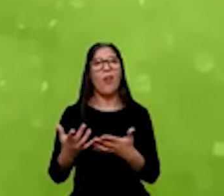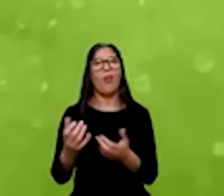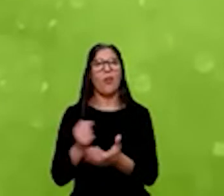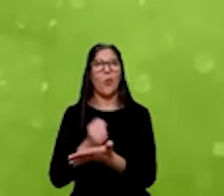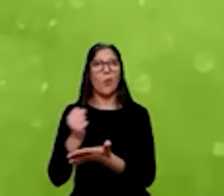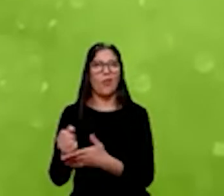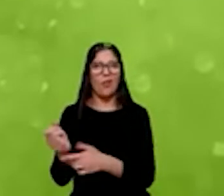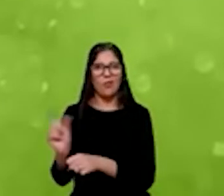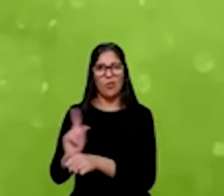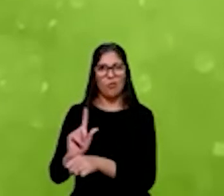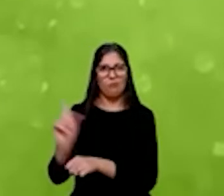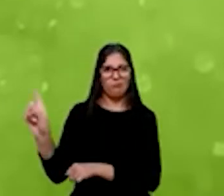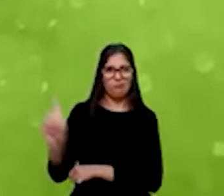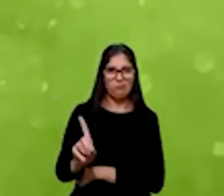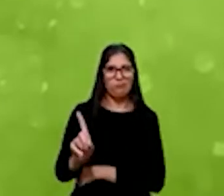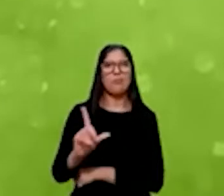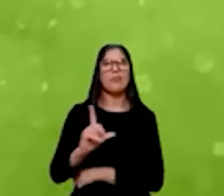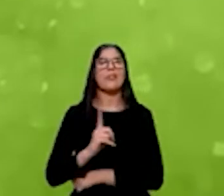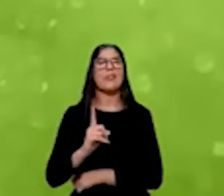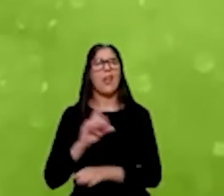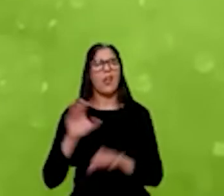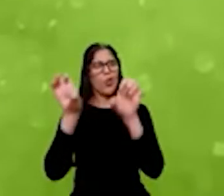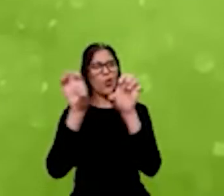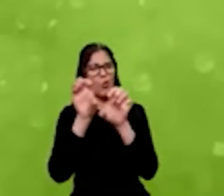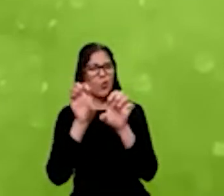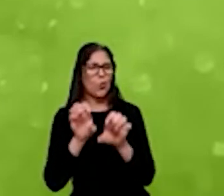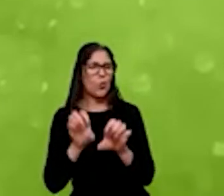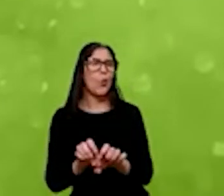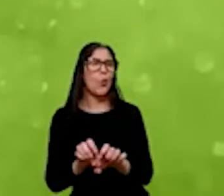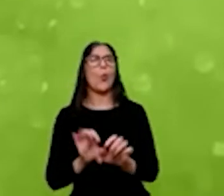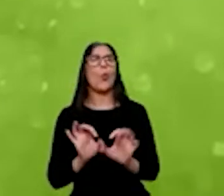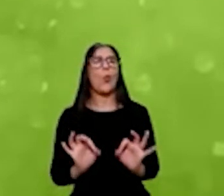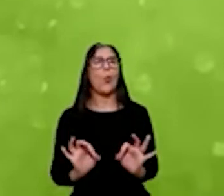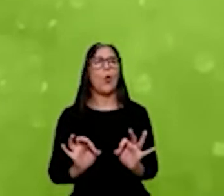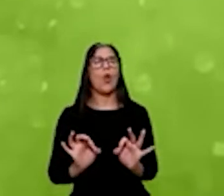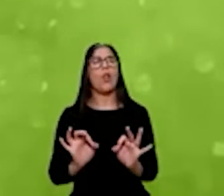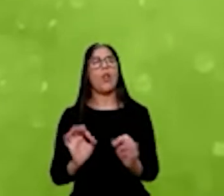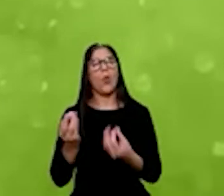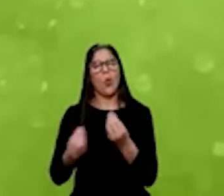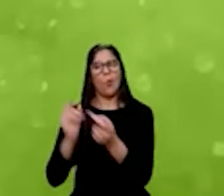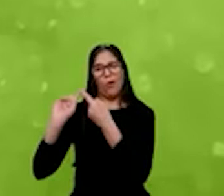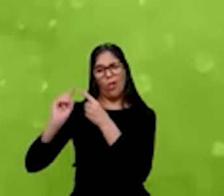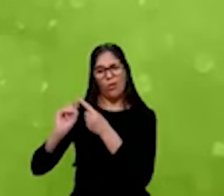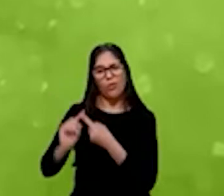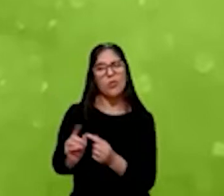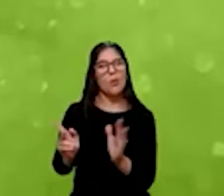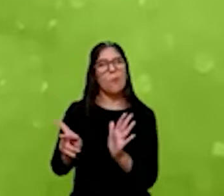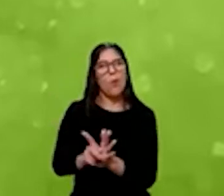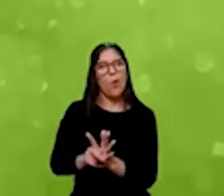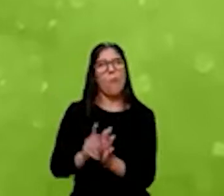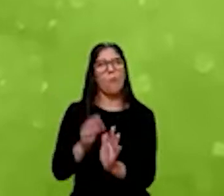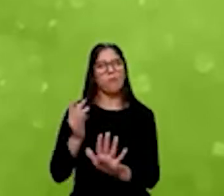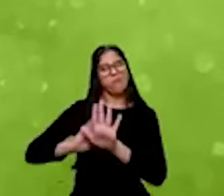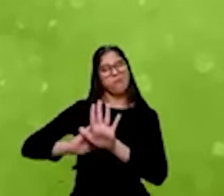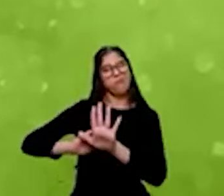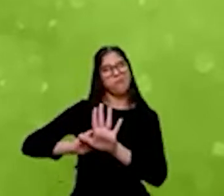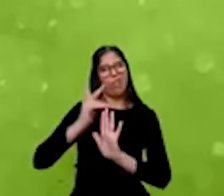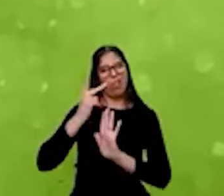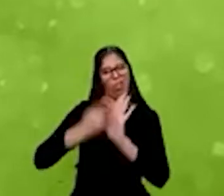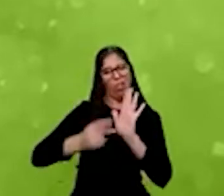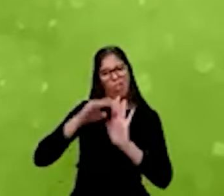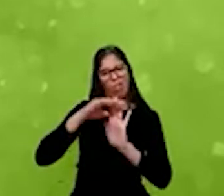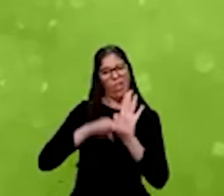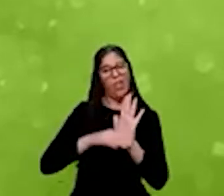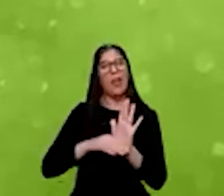gente estruturou a lógica desse fundo também por trás. É o Criatec